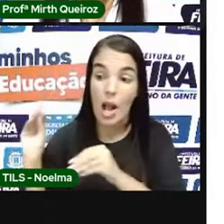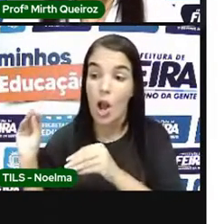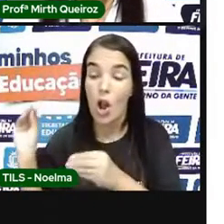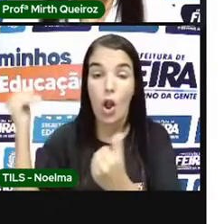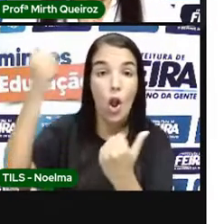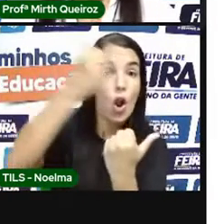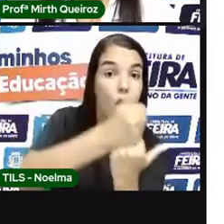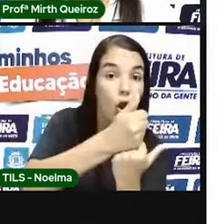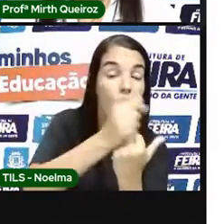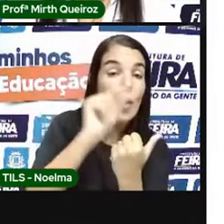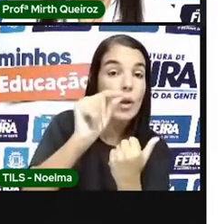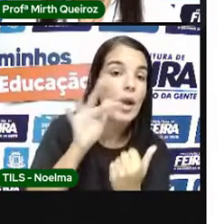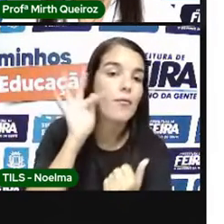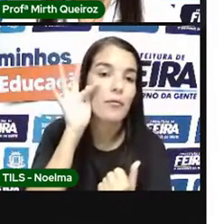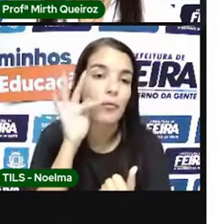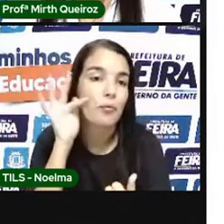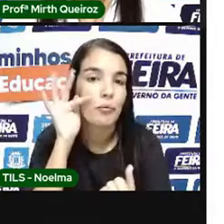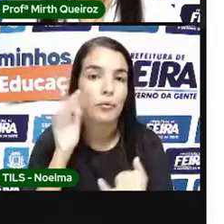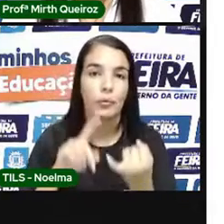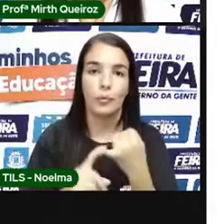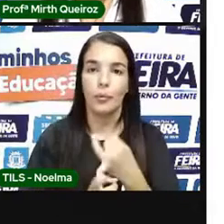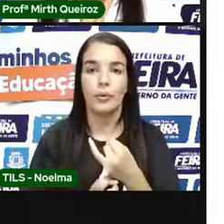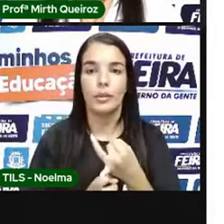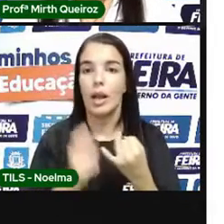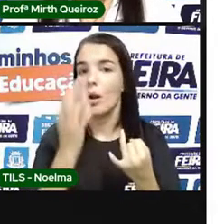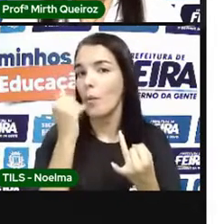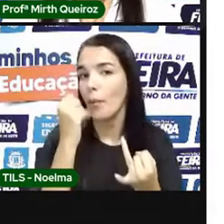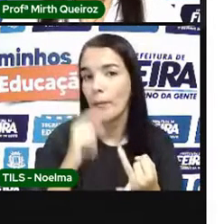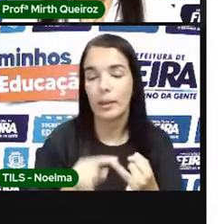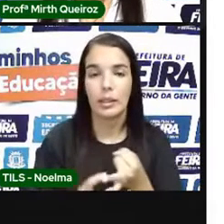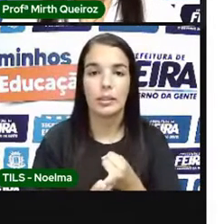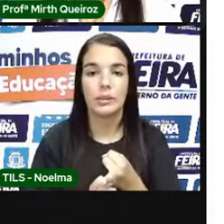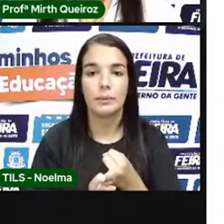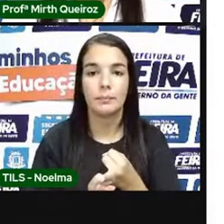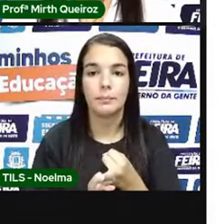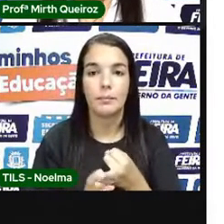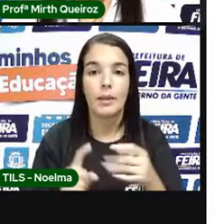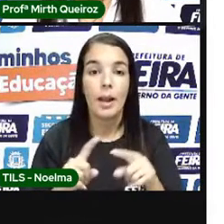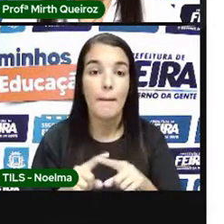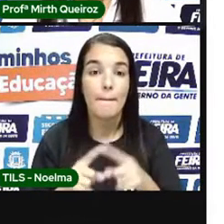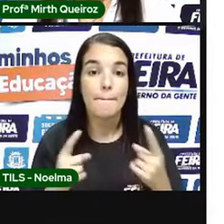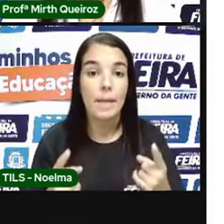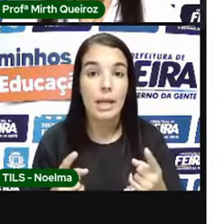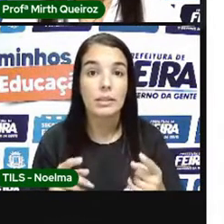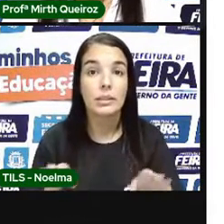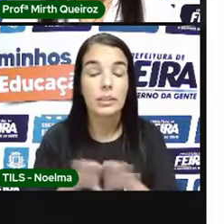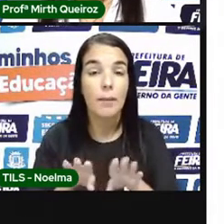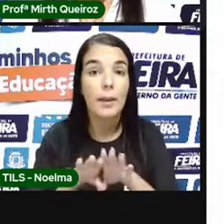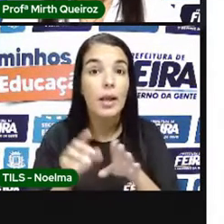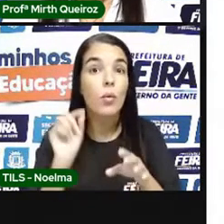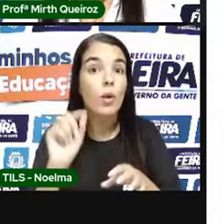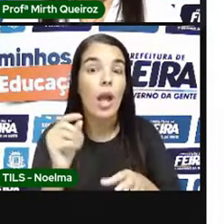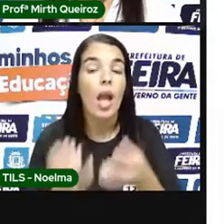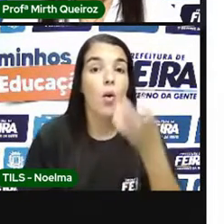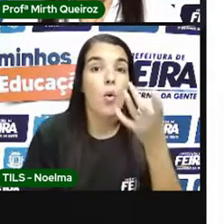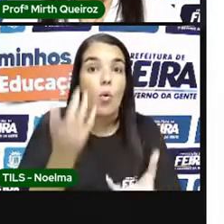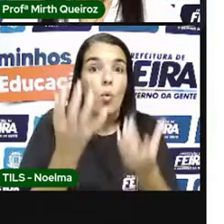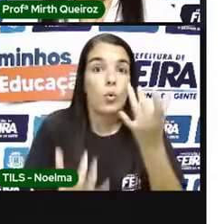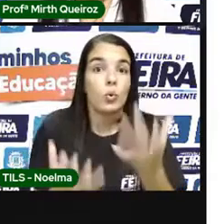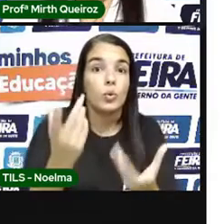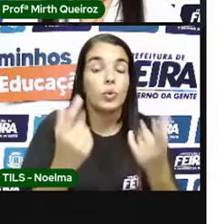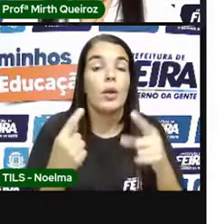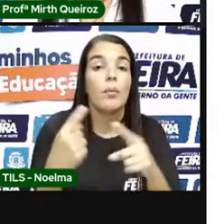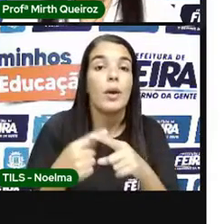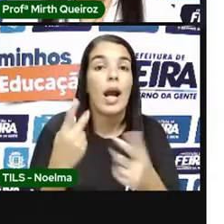vegetação nativa Para poder fazer Plantações Mas Também Aos incêndios Provocados Pelas ondas De